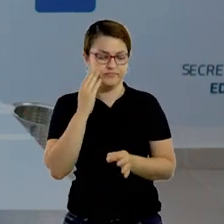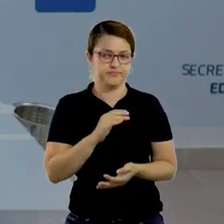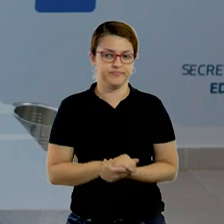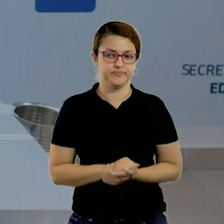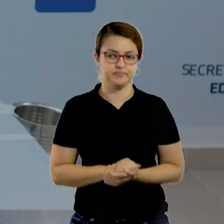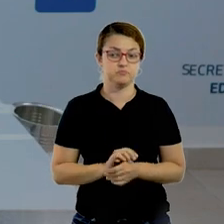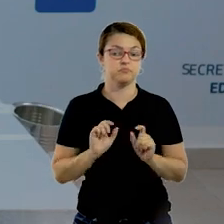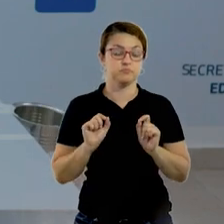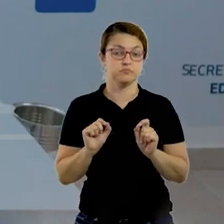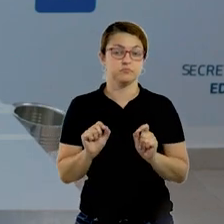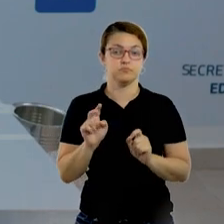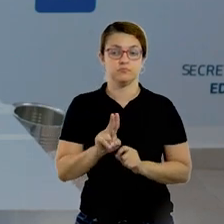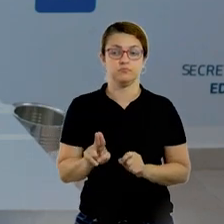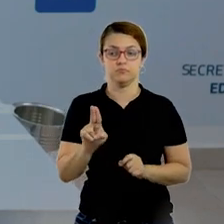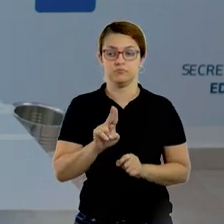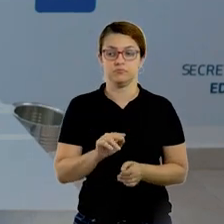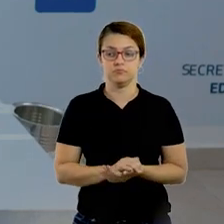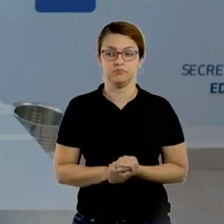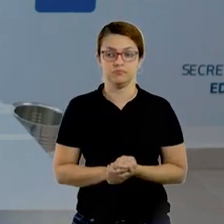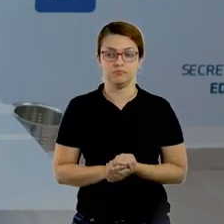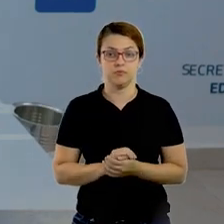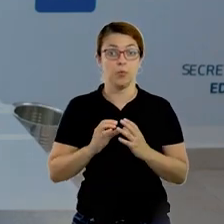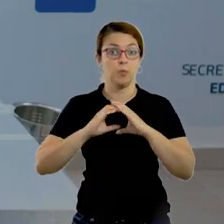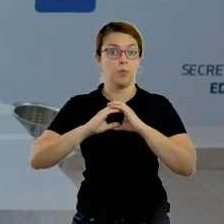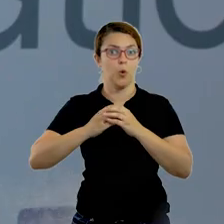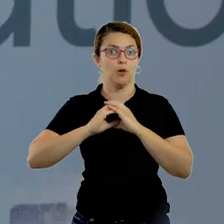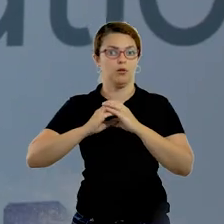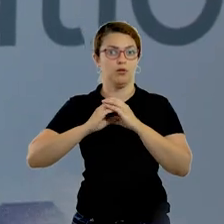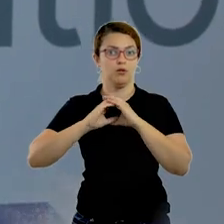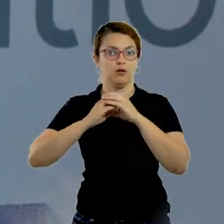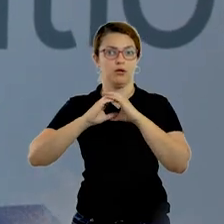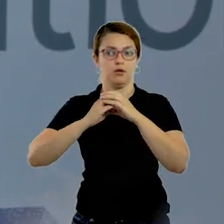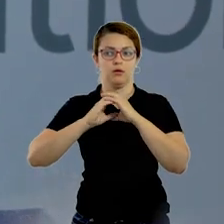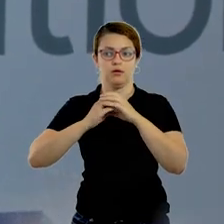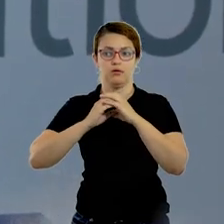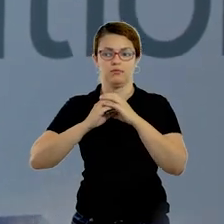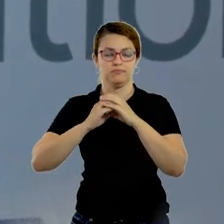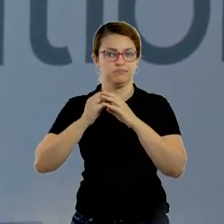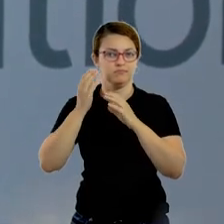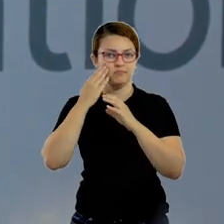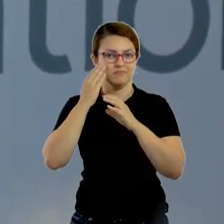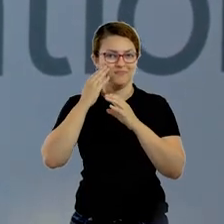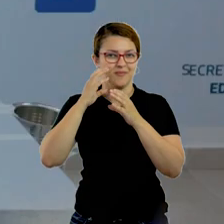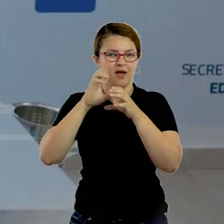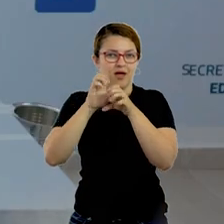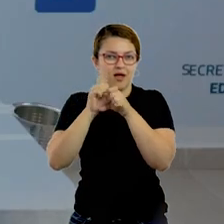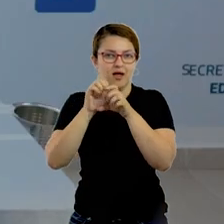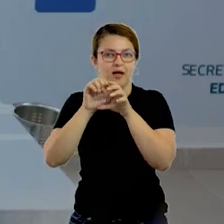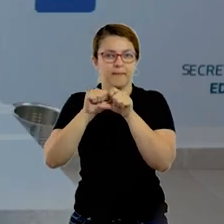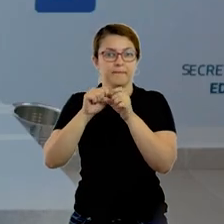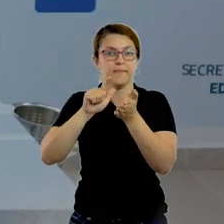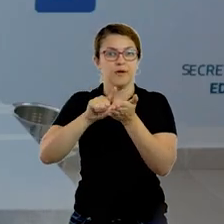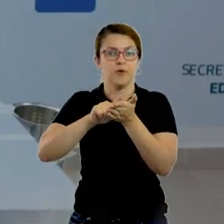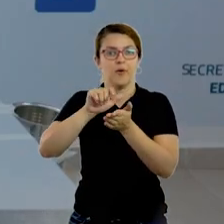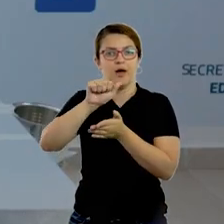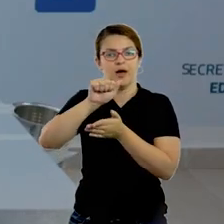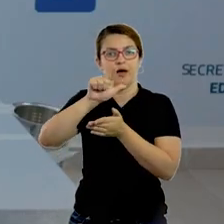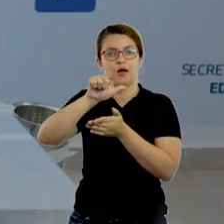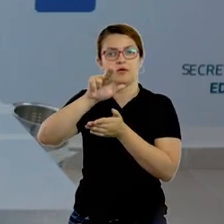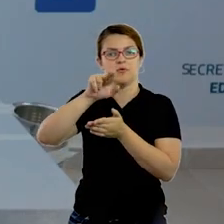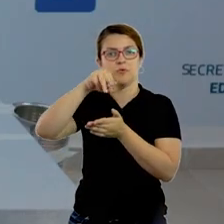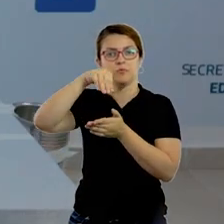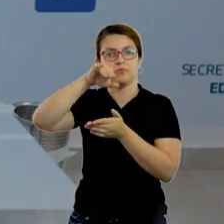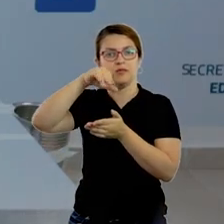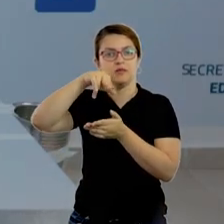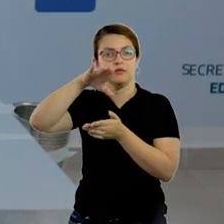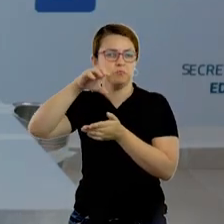O que a vai precisar também é de bolinha. Eu peguei essa bolinha de papel alumínio, eu amassei bem ela. Você pode usar